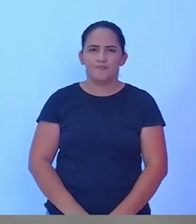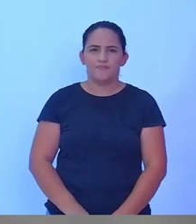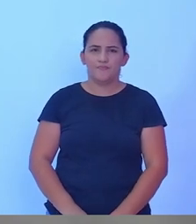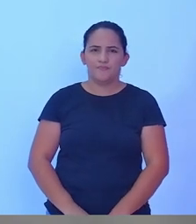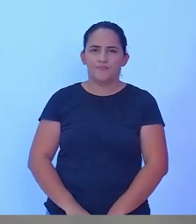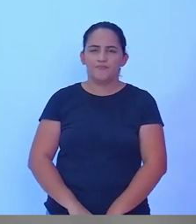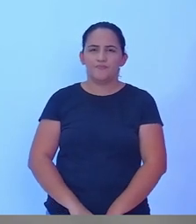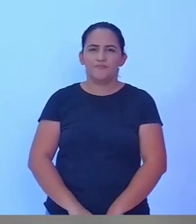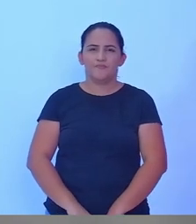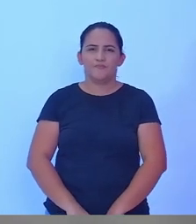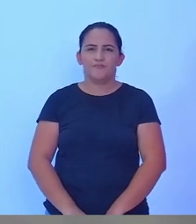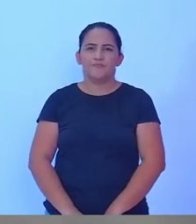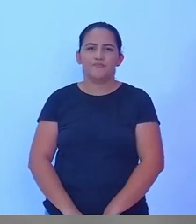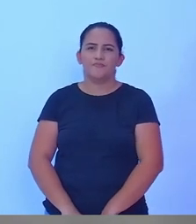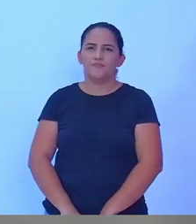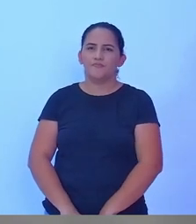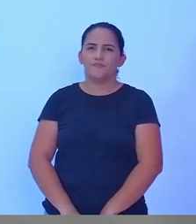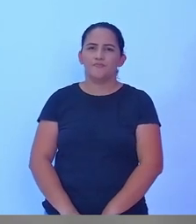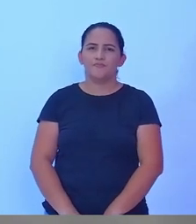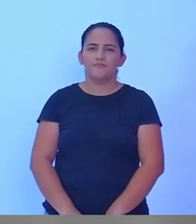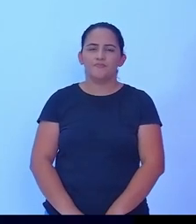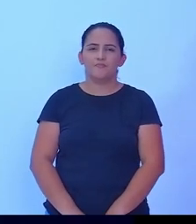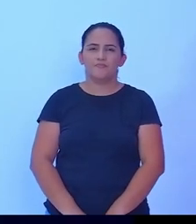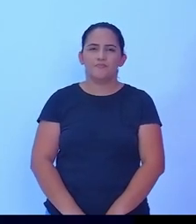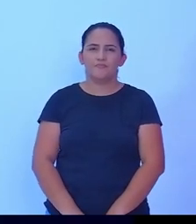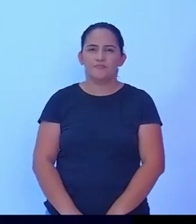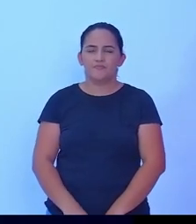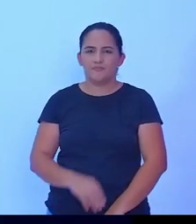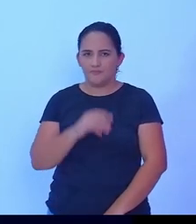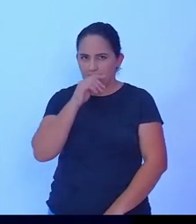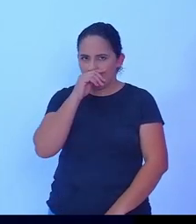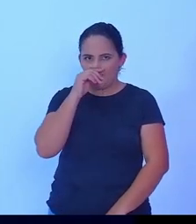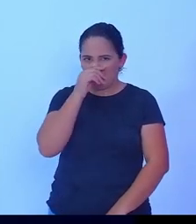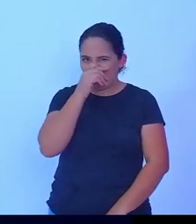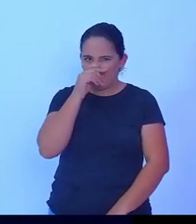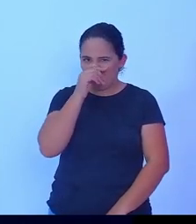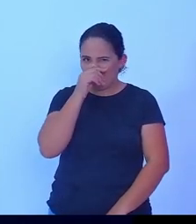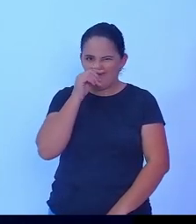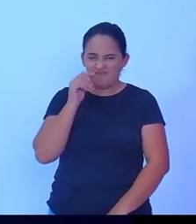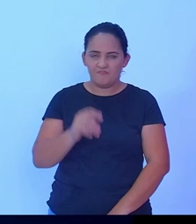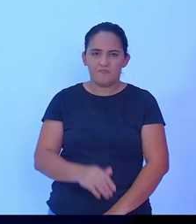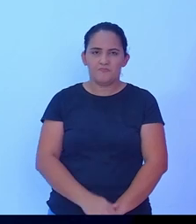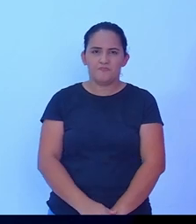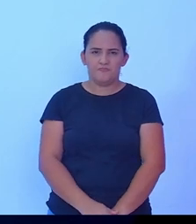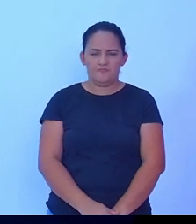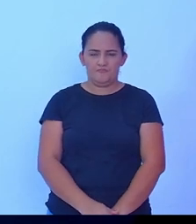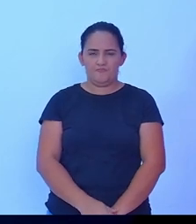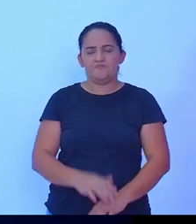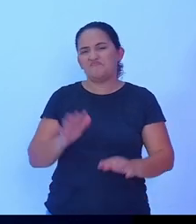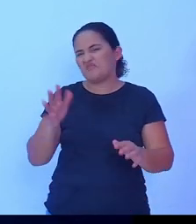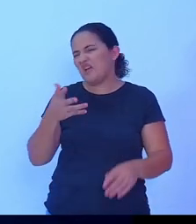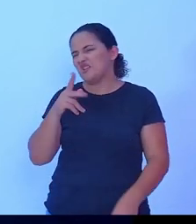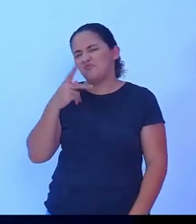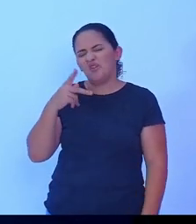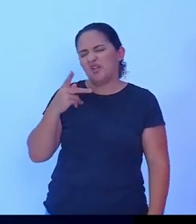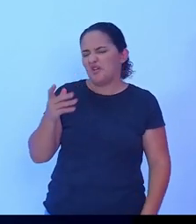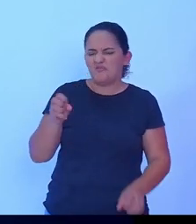Um, dois minutos a partir de agora. Eu já falei algumas coisas sobre educação